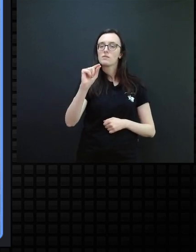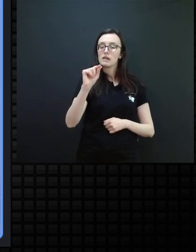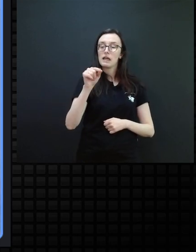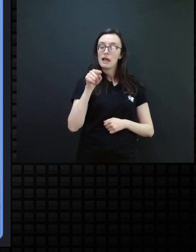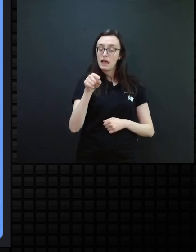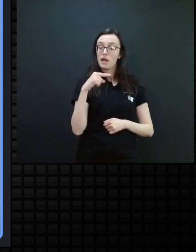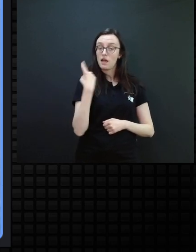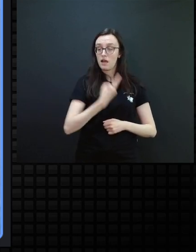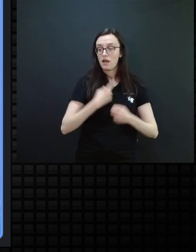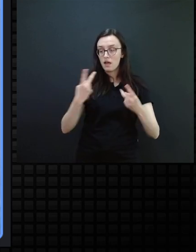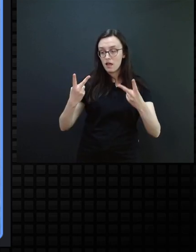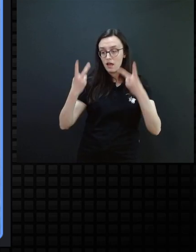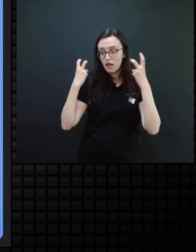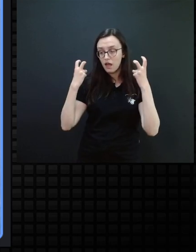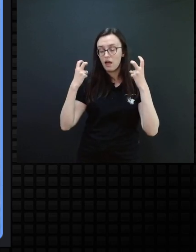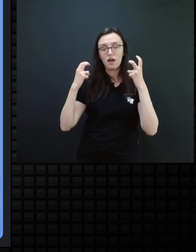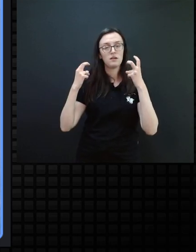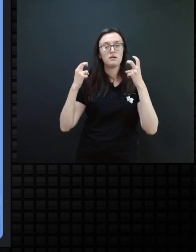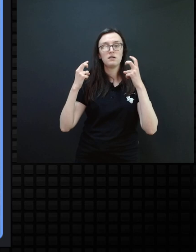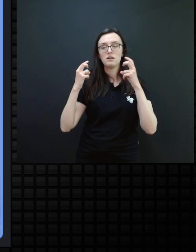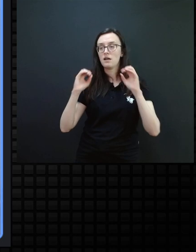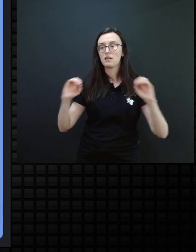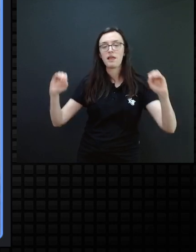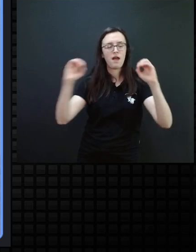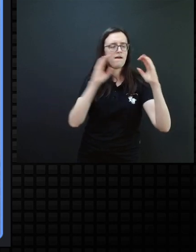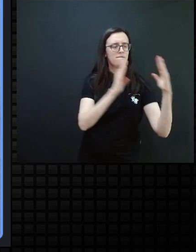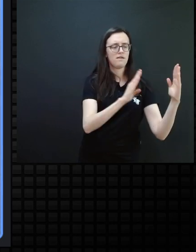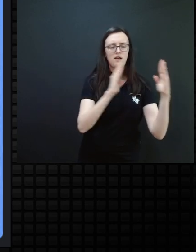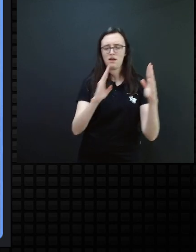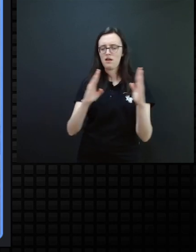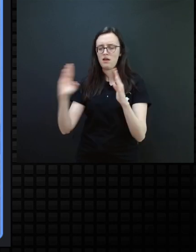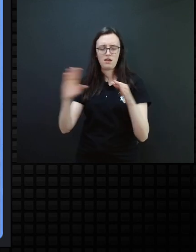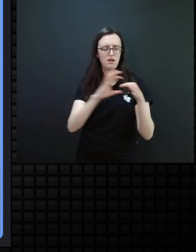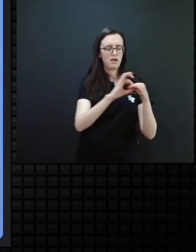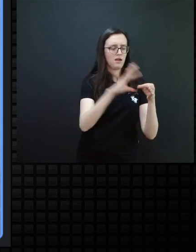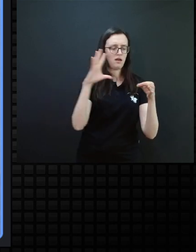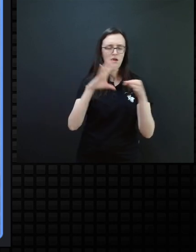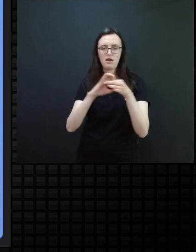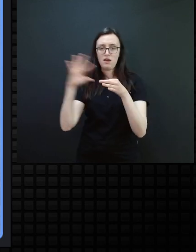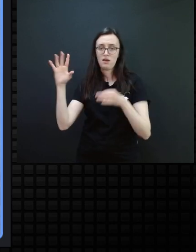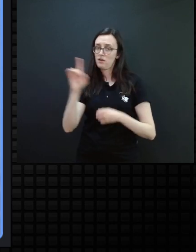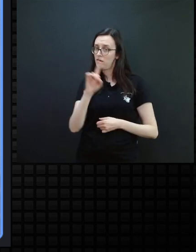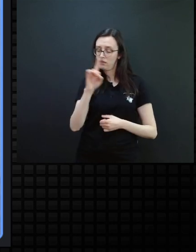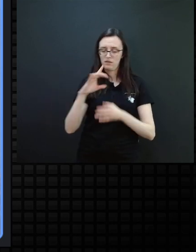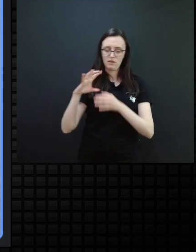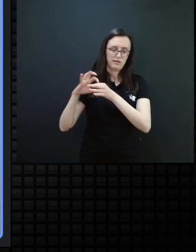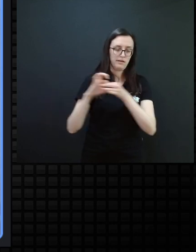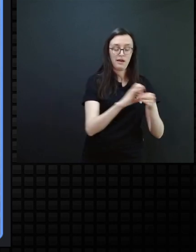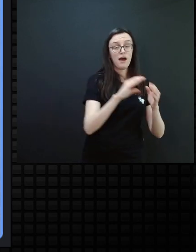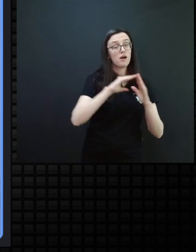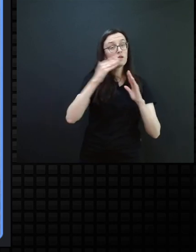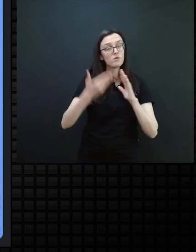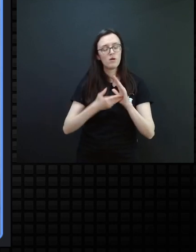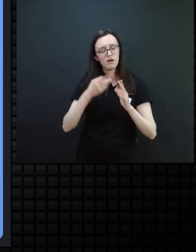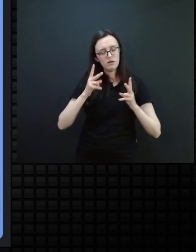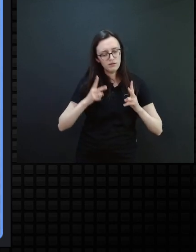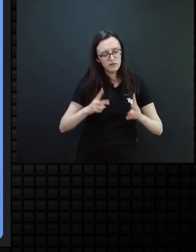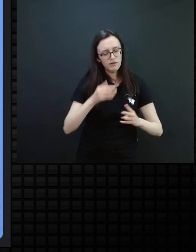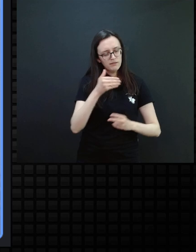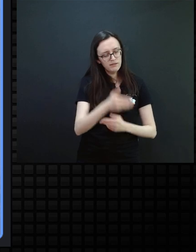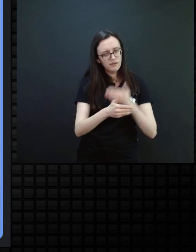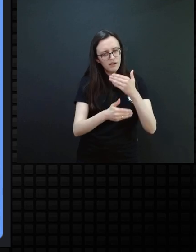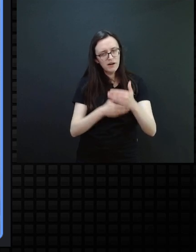percebam que nenhuma fase ela é descolada de outra. Ela é uma sequência